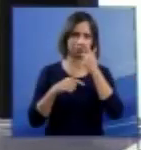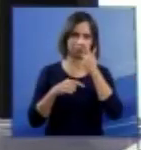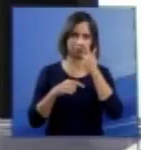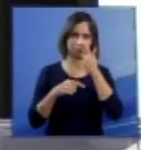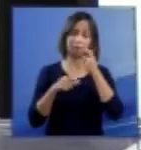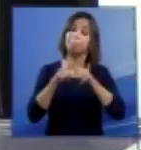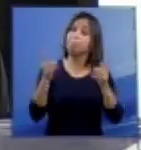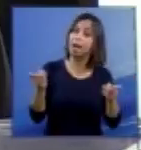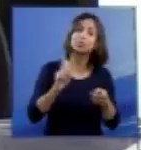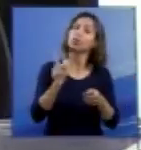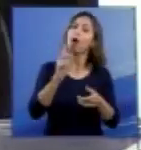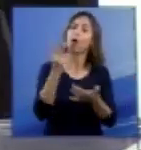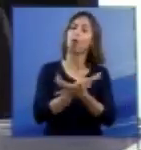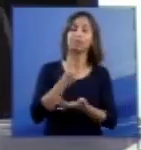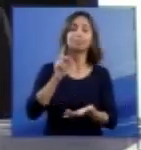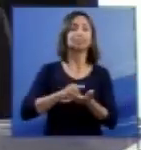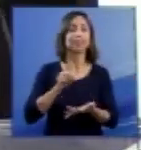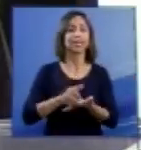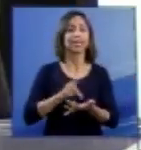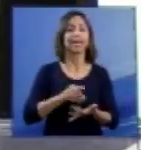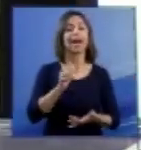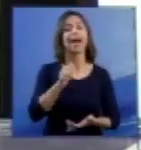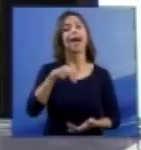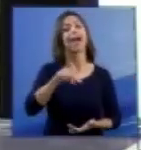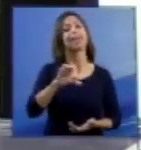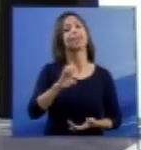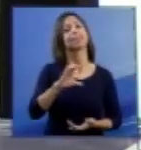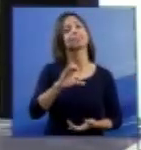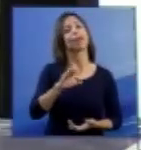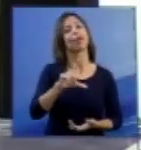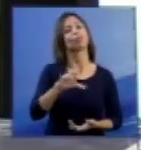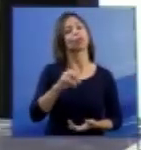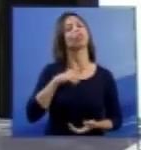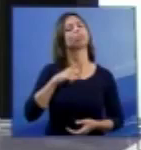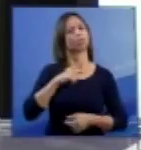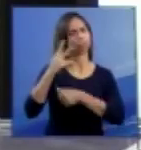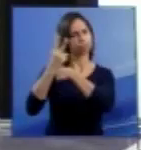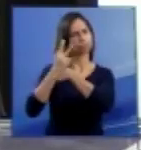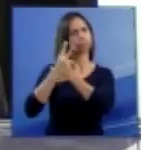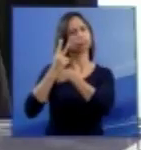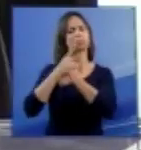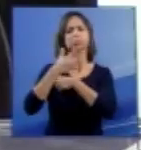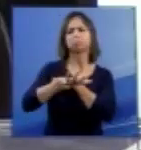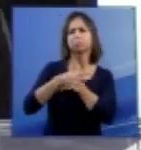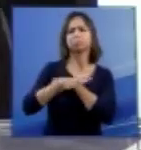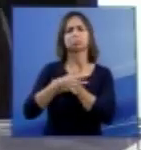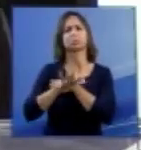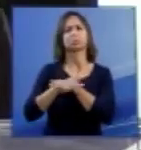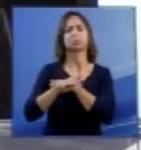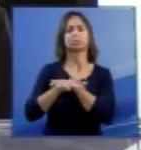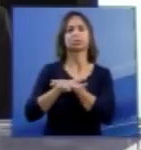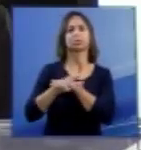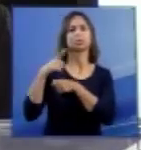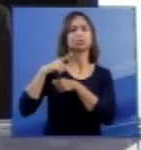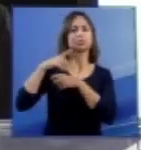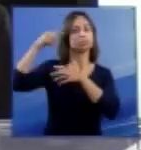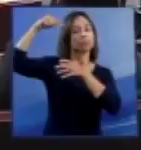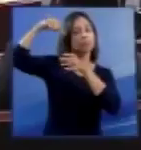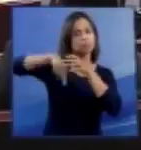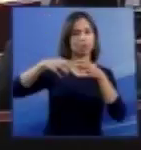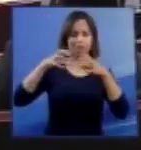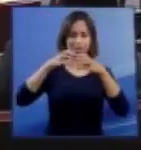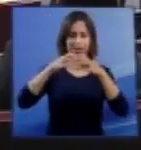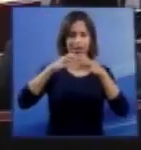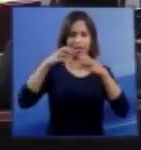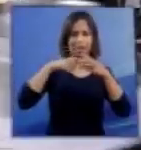Entretanto, não é isso que acontece com o anencefalo. O anencefalo tem preservadas, pelo menos, as partes mais profundas do